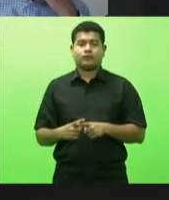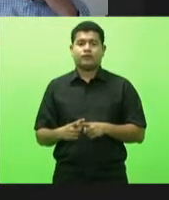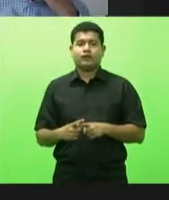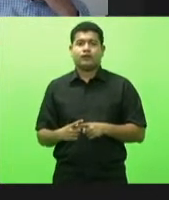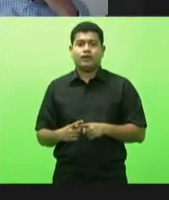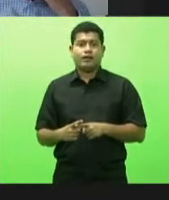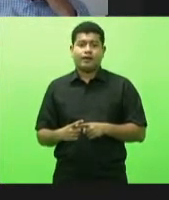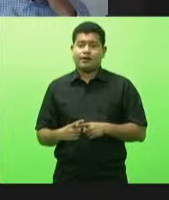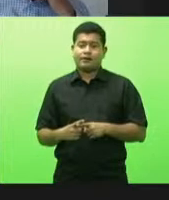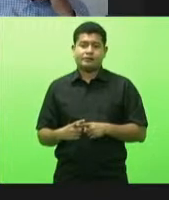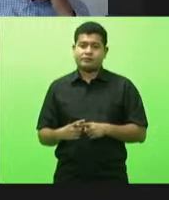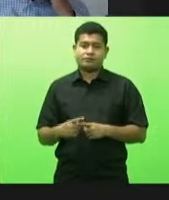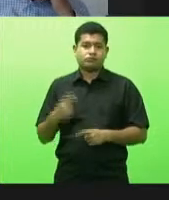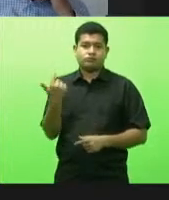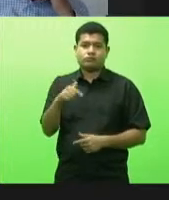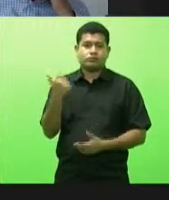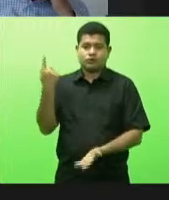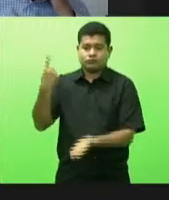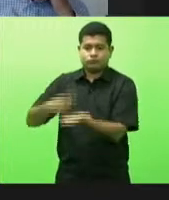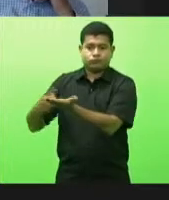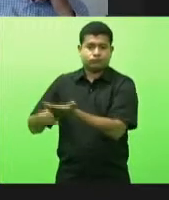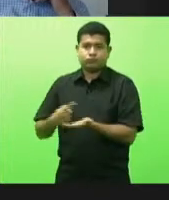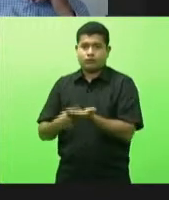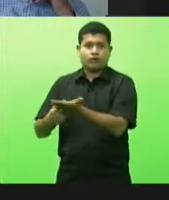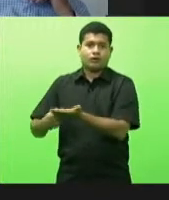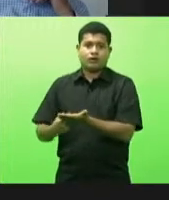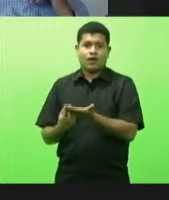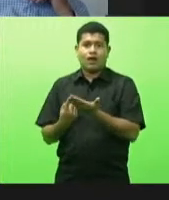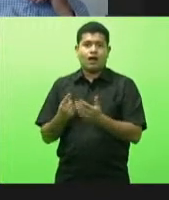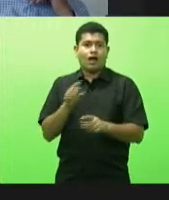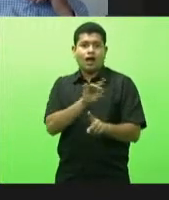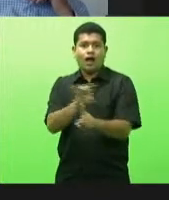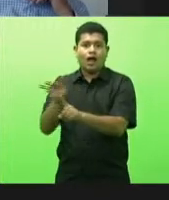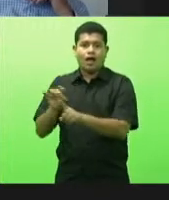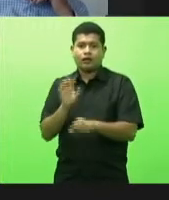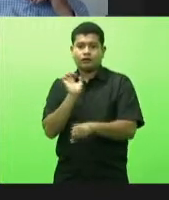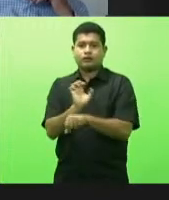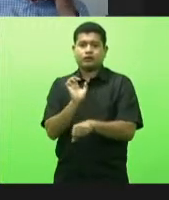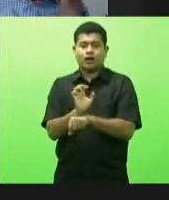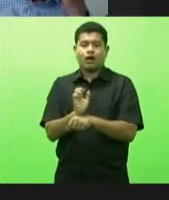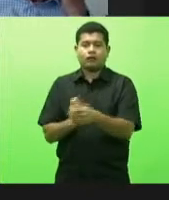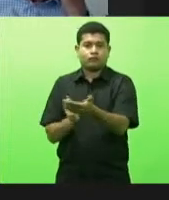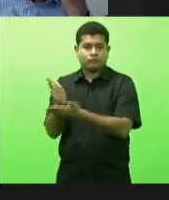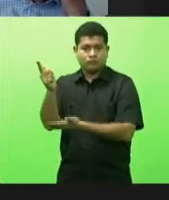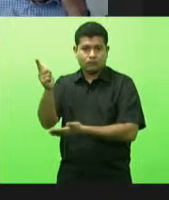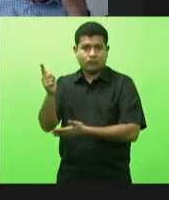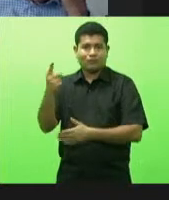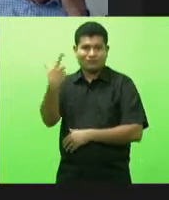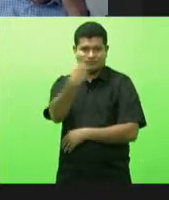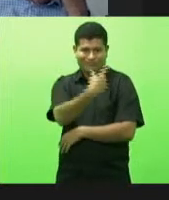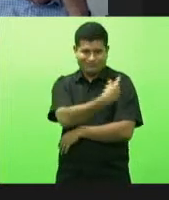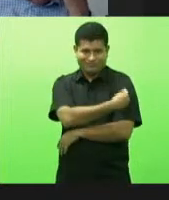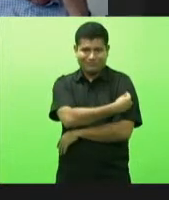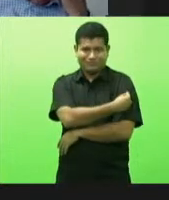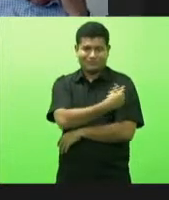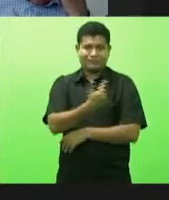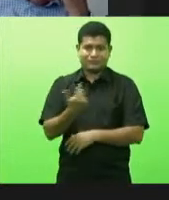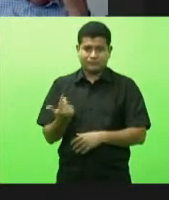pactuação nacional de cada estado comprar as doses conforme tem